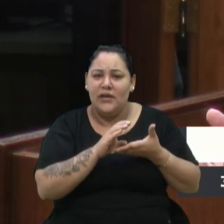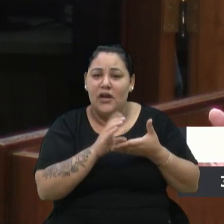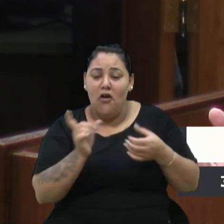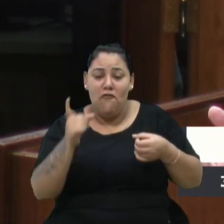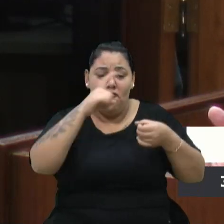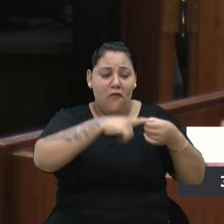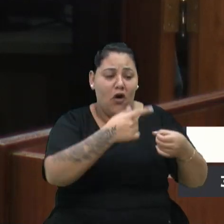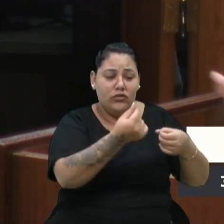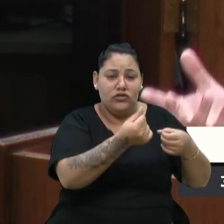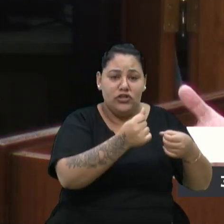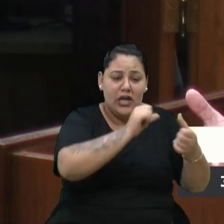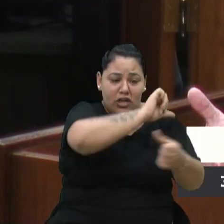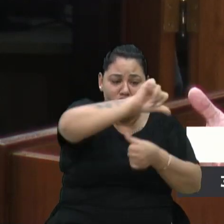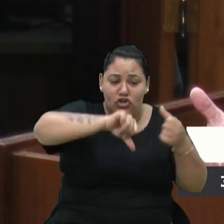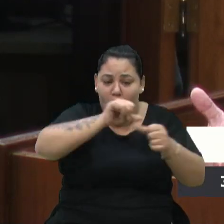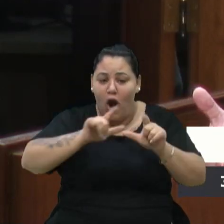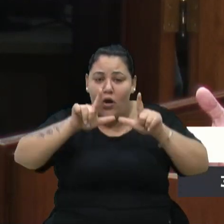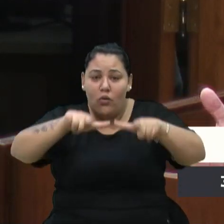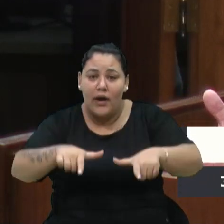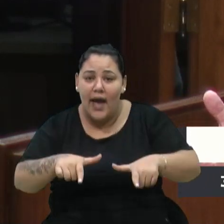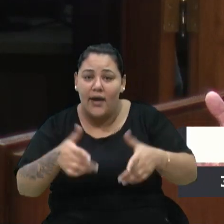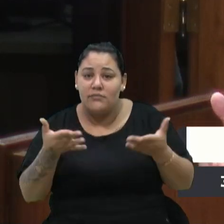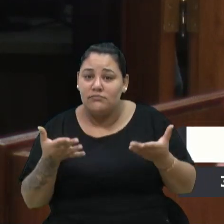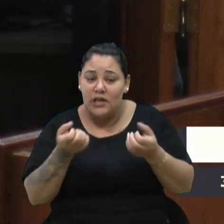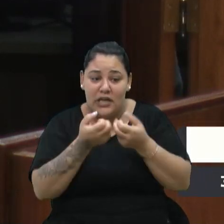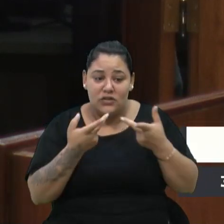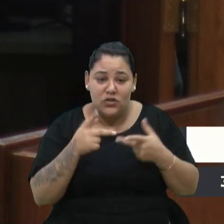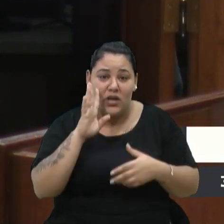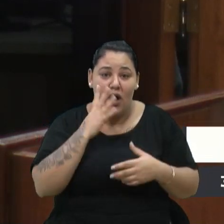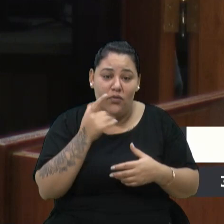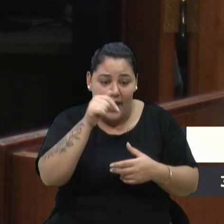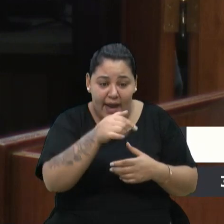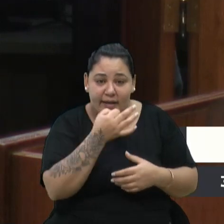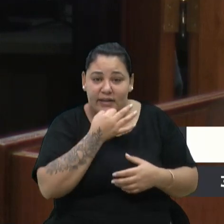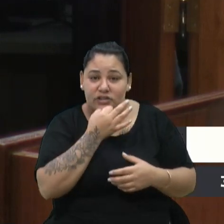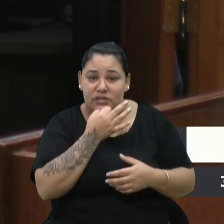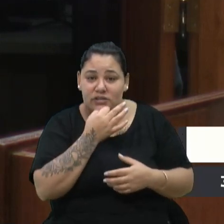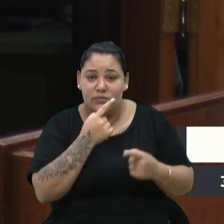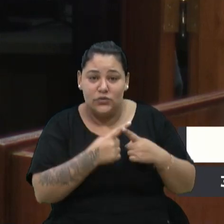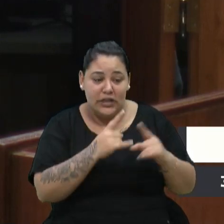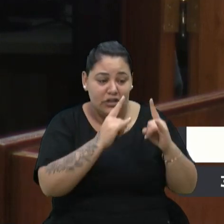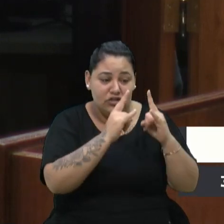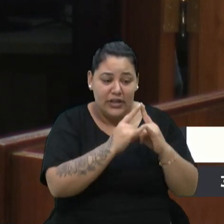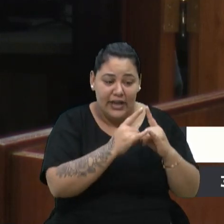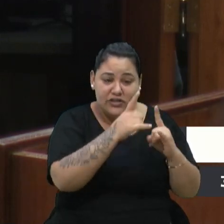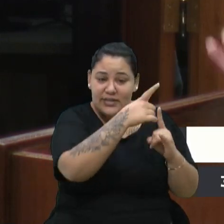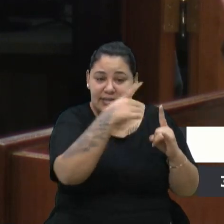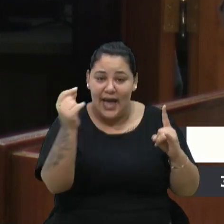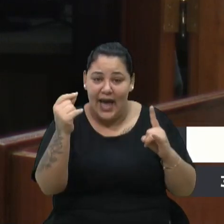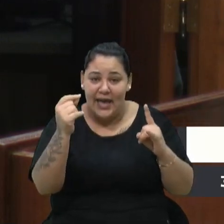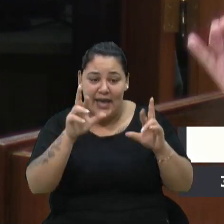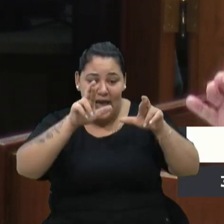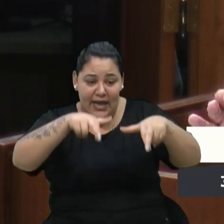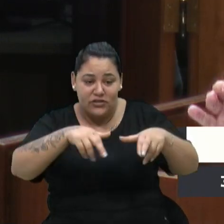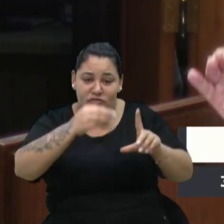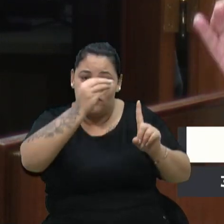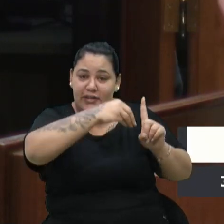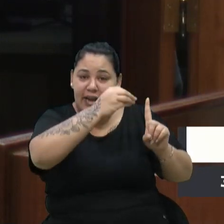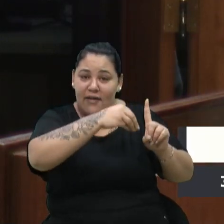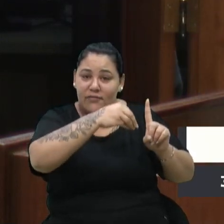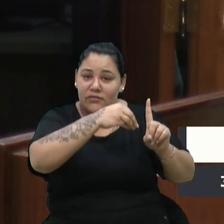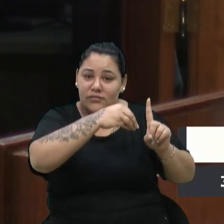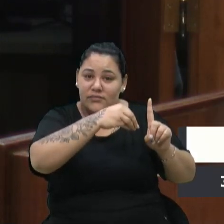outro lugar. É isso que tem acontecido em Caxias do Sul, quando as entidades saem de regiões vulneráveis. É só